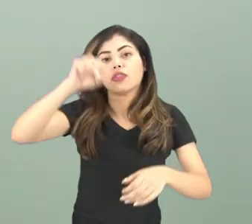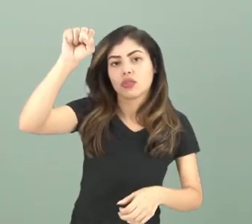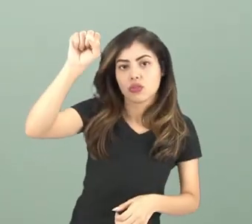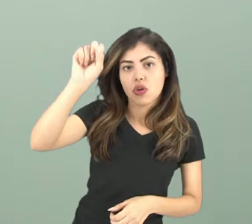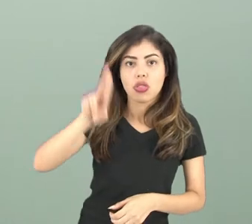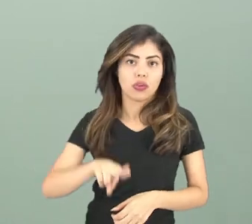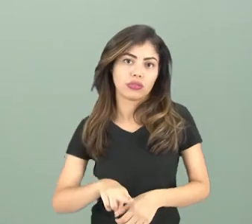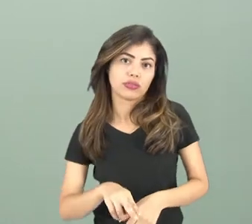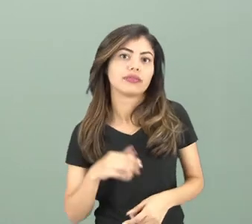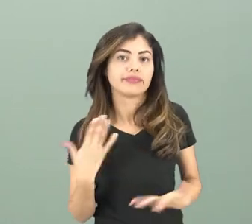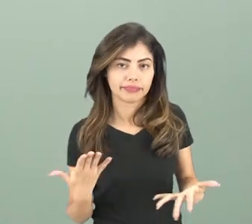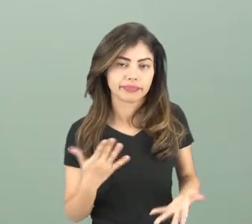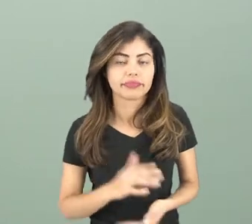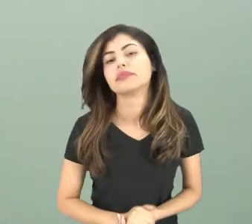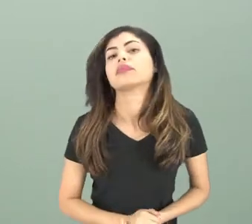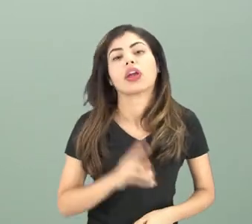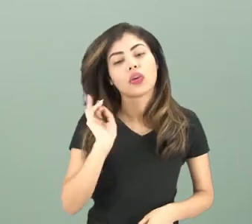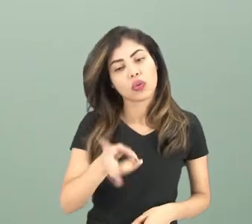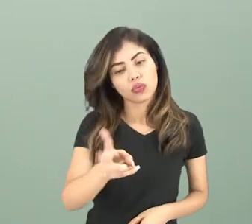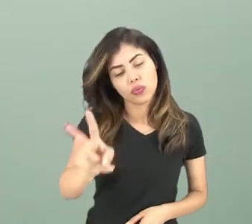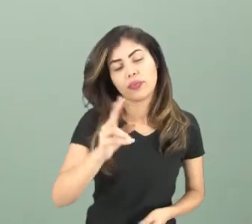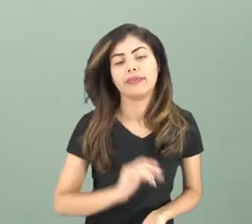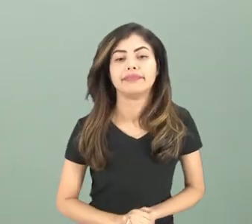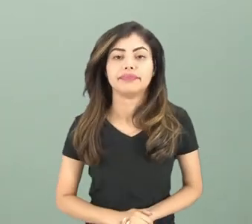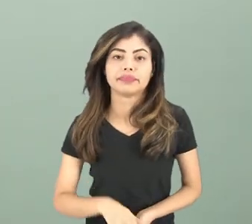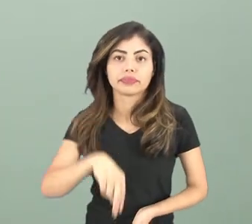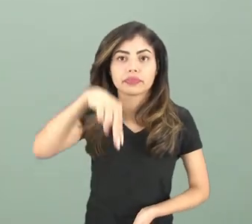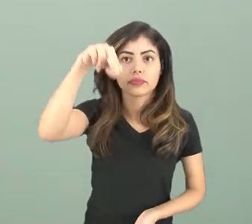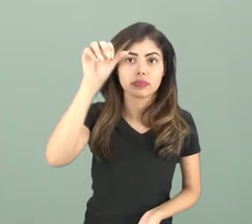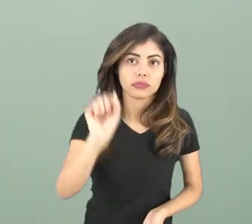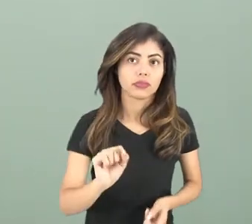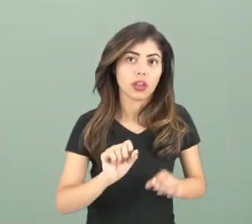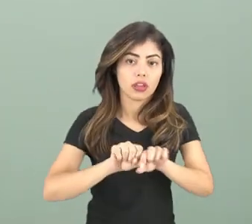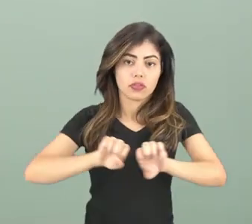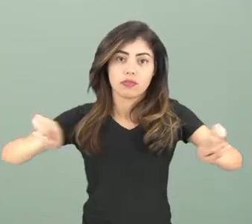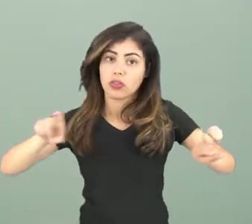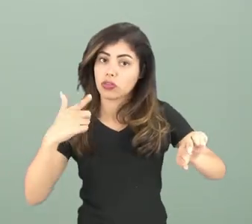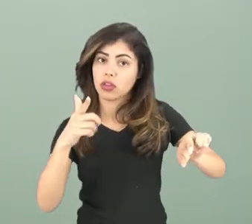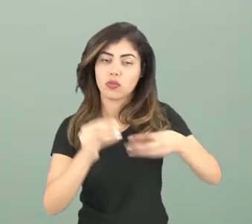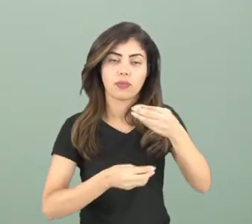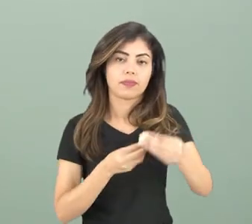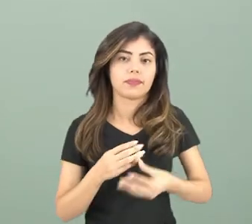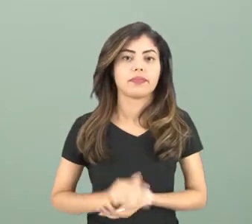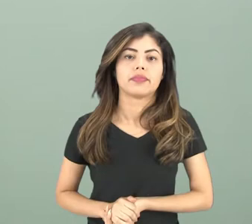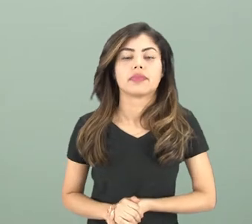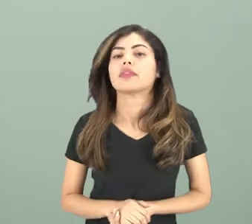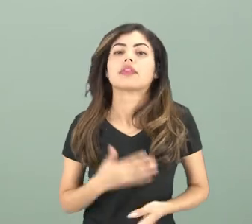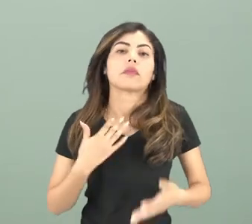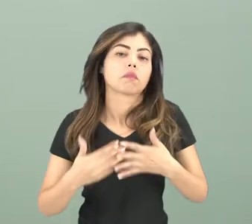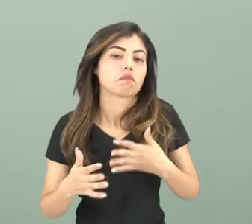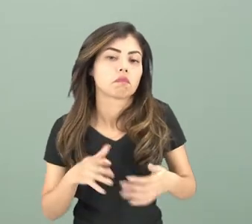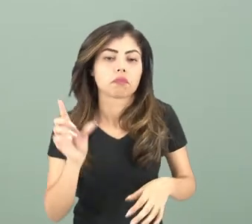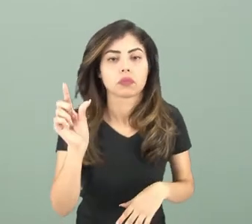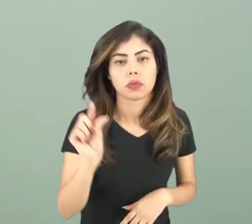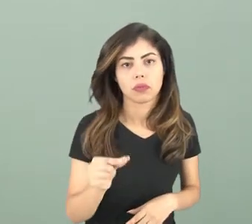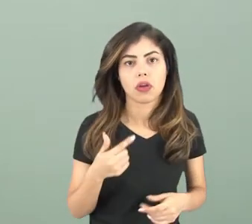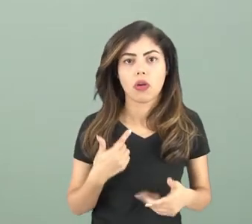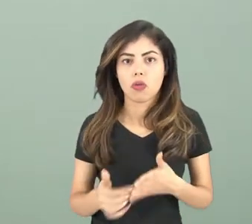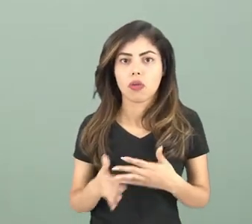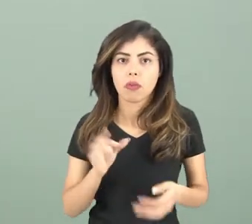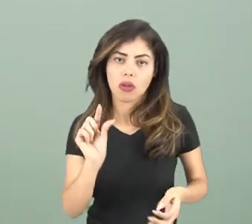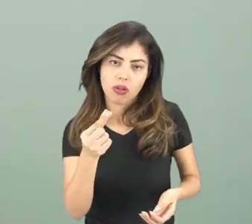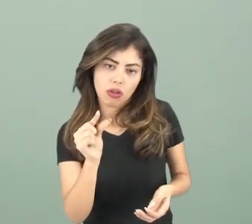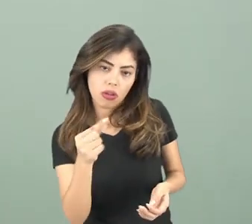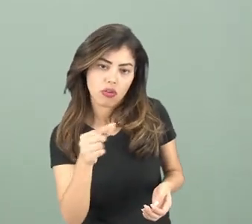e o lado sul. E assim sucessivamente. É impossível separar esses dois polos. Independentemente do tamanho, quaisquer que seja o